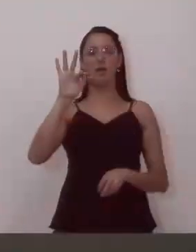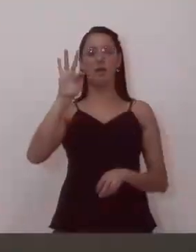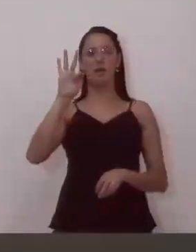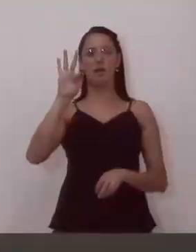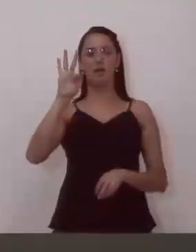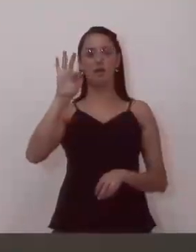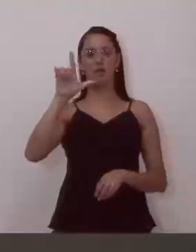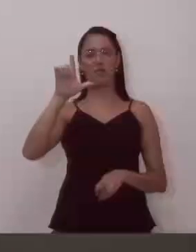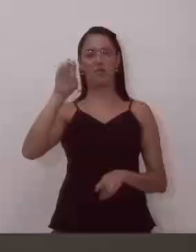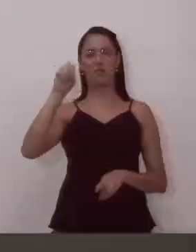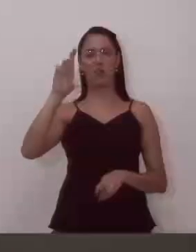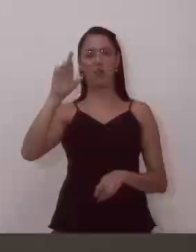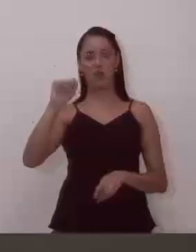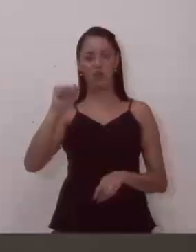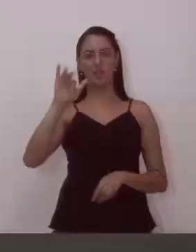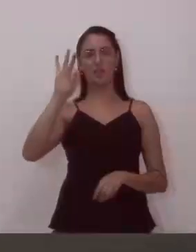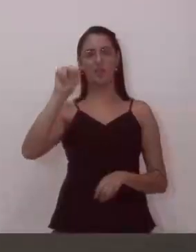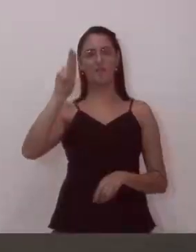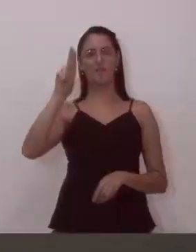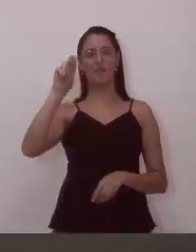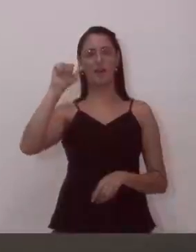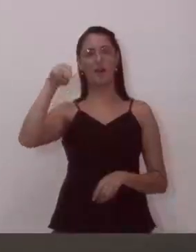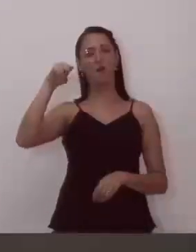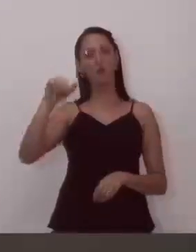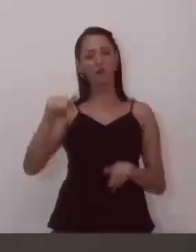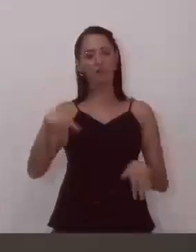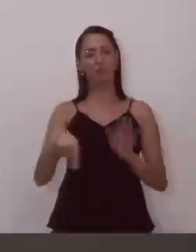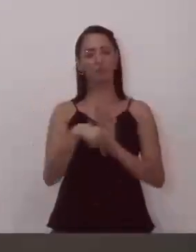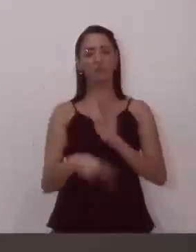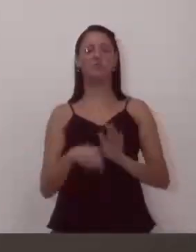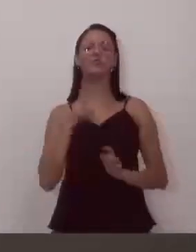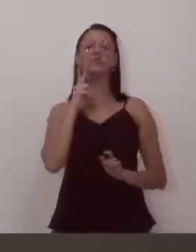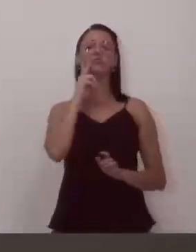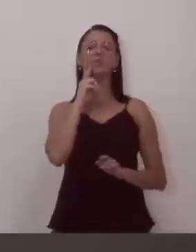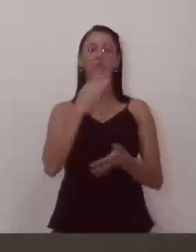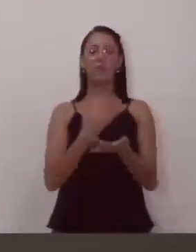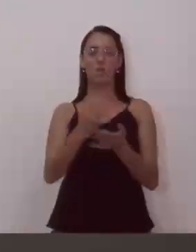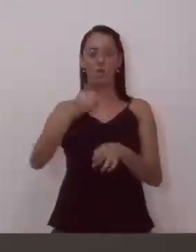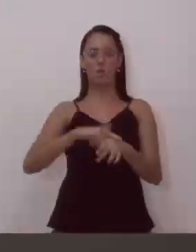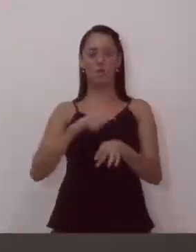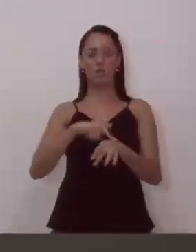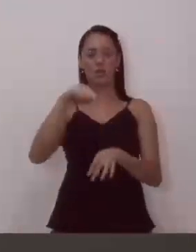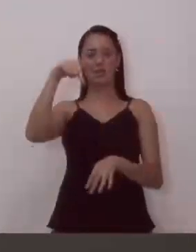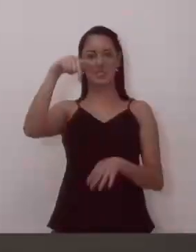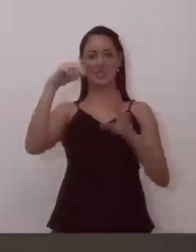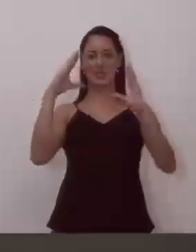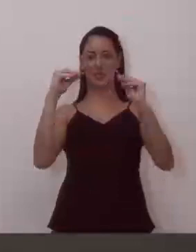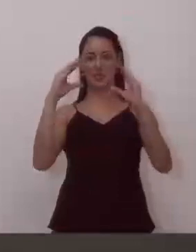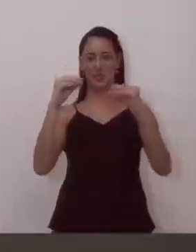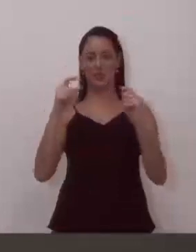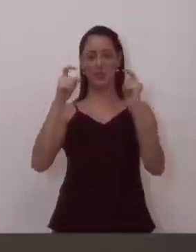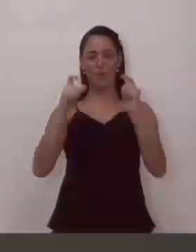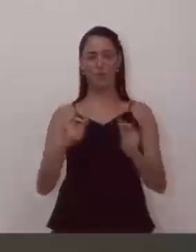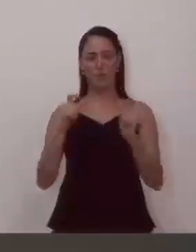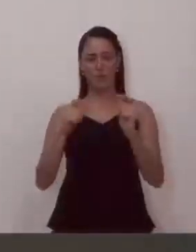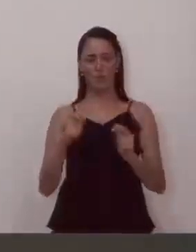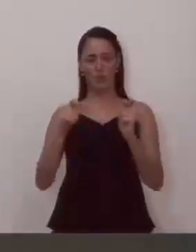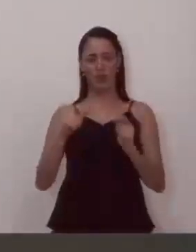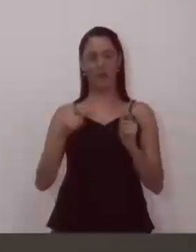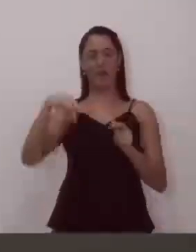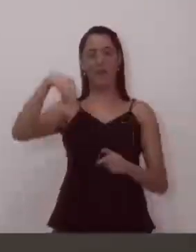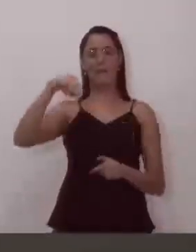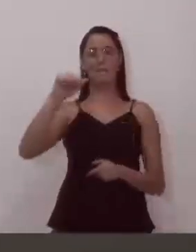especificamente mais da fauna de vinhedo. Hoje, vai começar às 19 horas, lá na Margot Gourmet, um evento